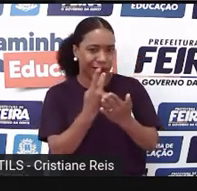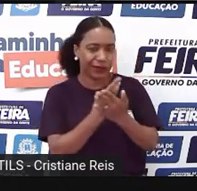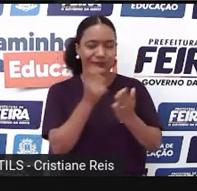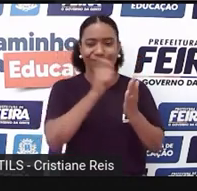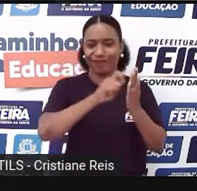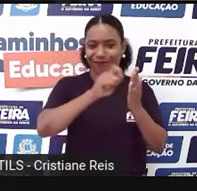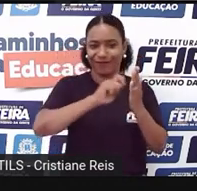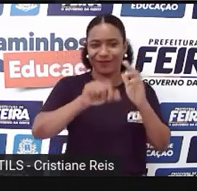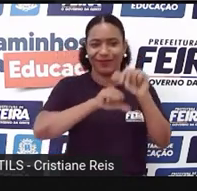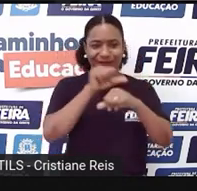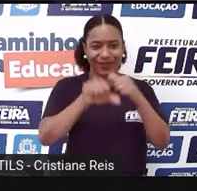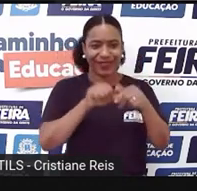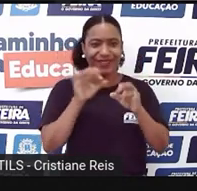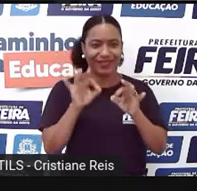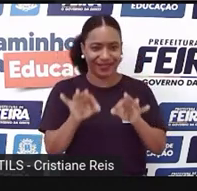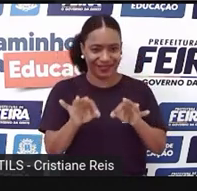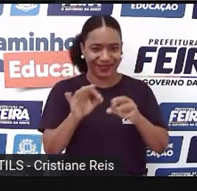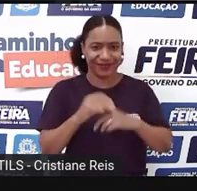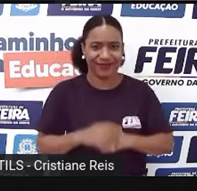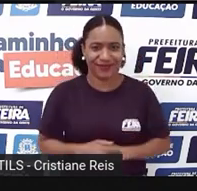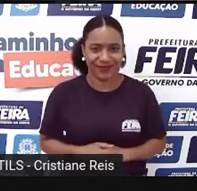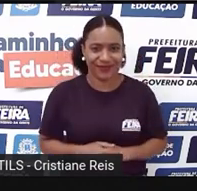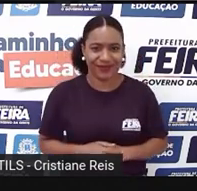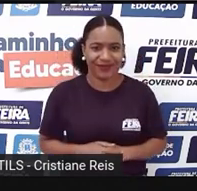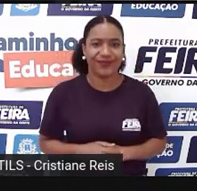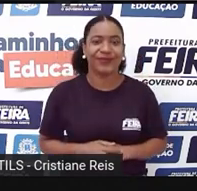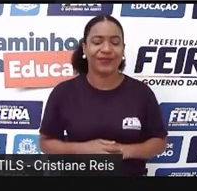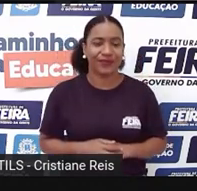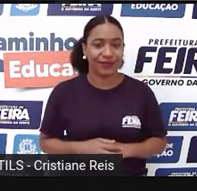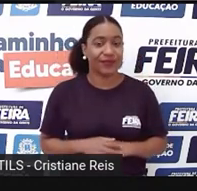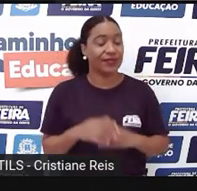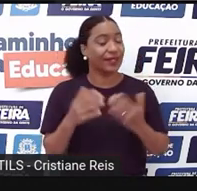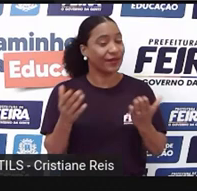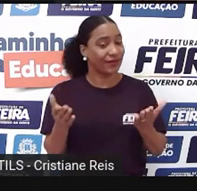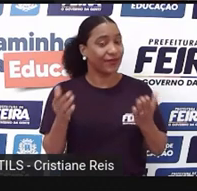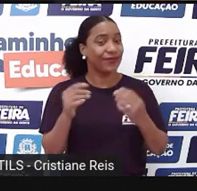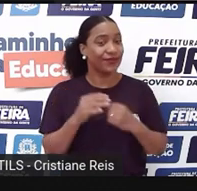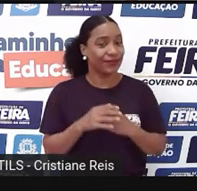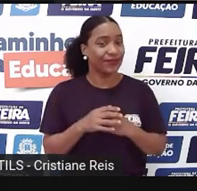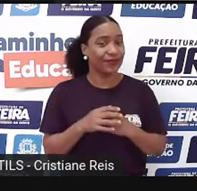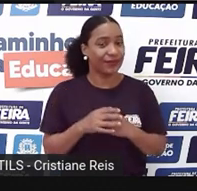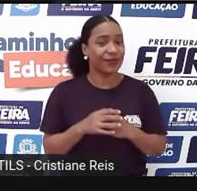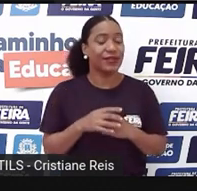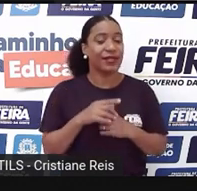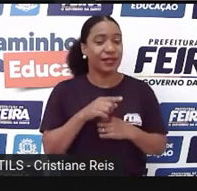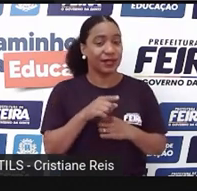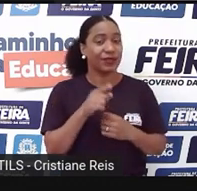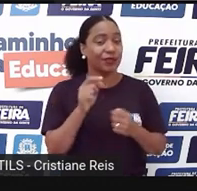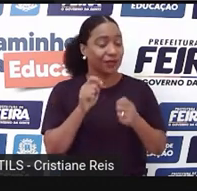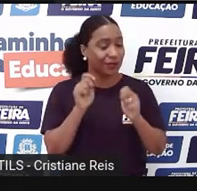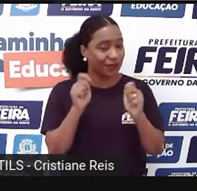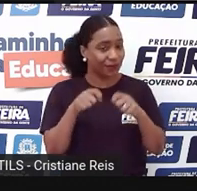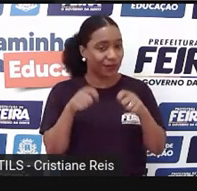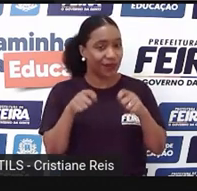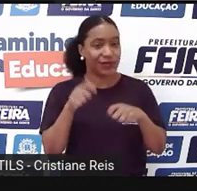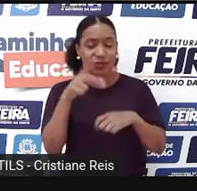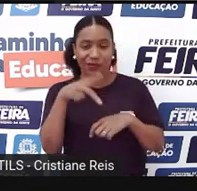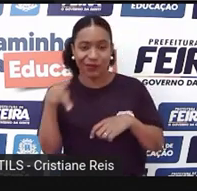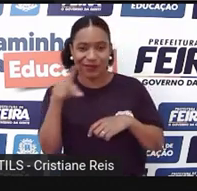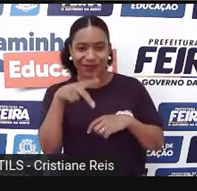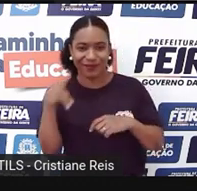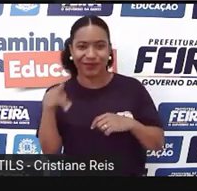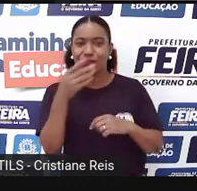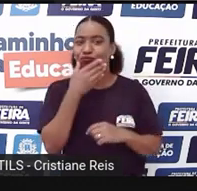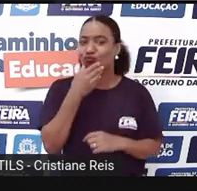erros Ask your English teacher For help E para isto Você conta Com a participação